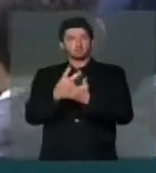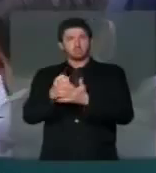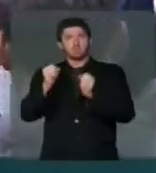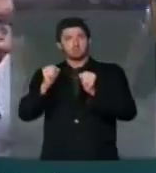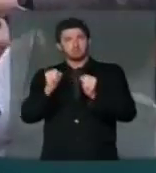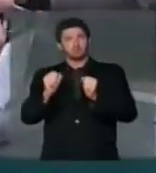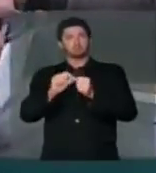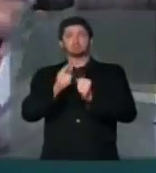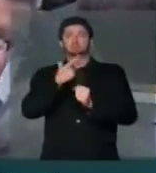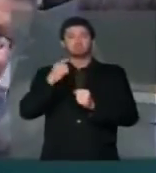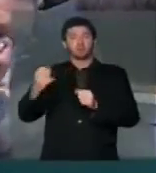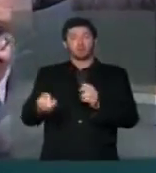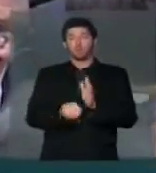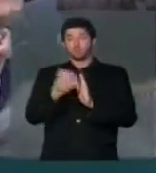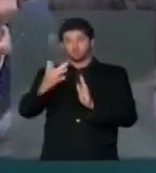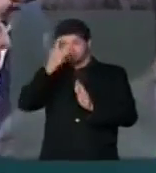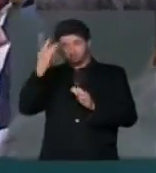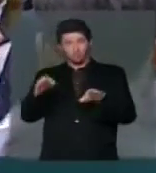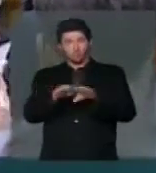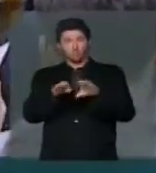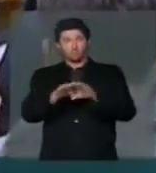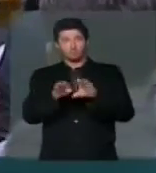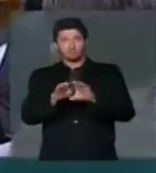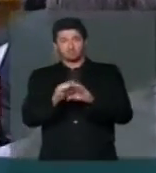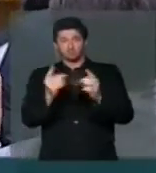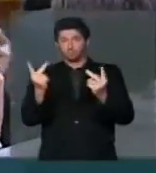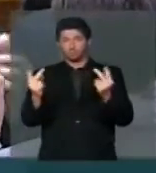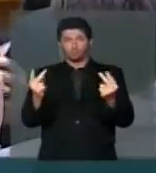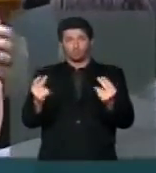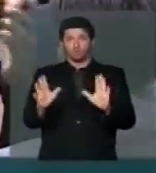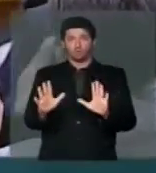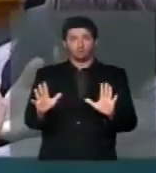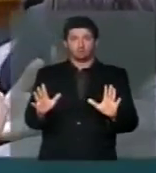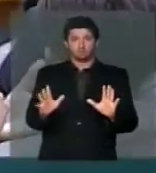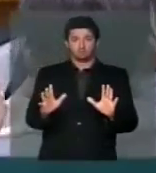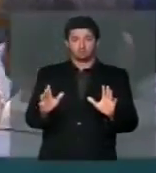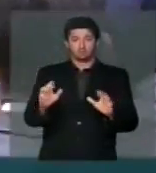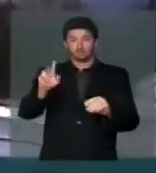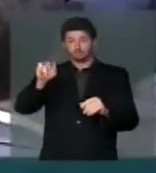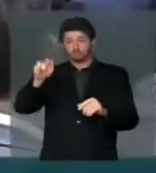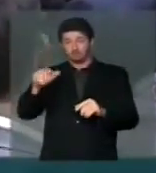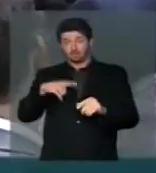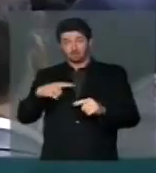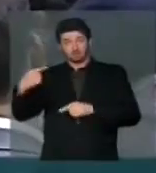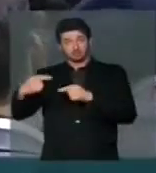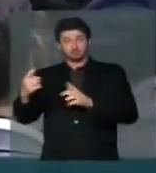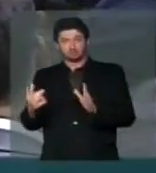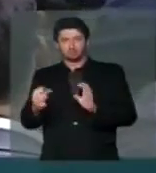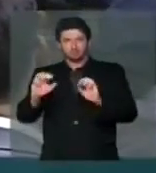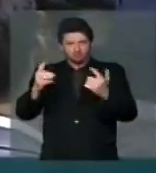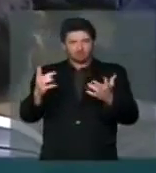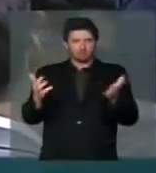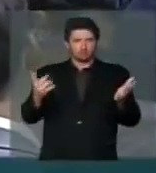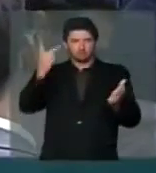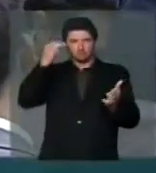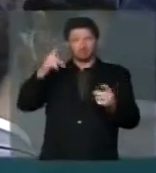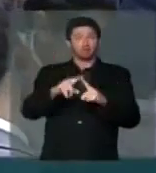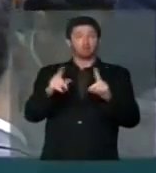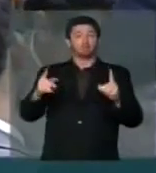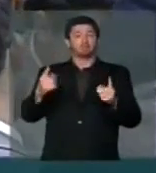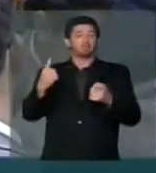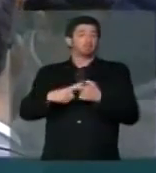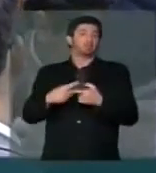lançar o mesmo número de candidatos que vagas disputa, é óbvio, porque